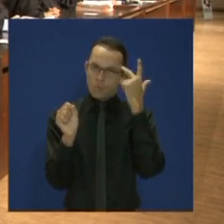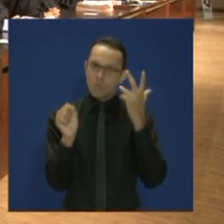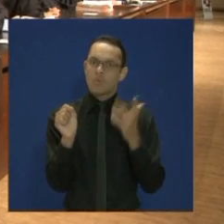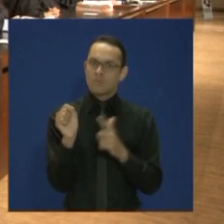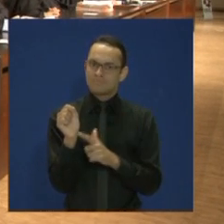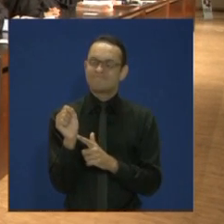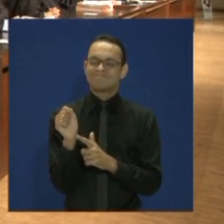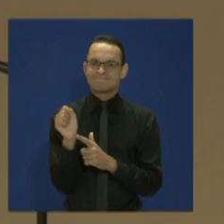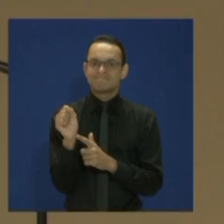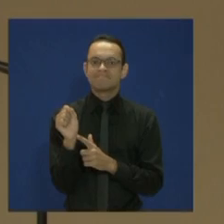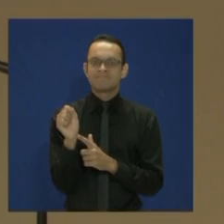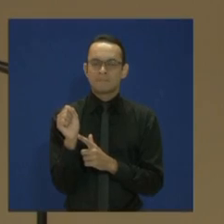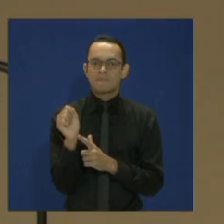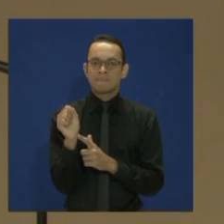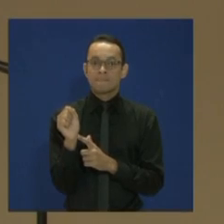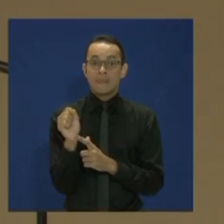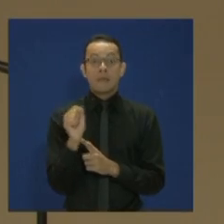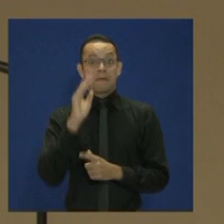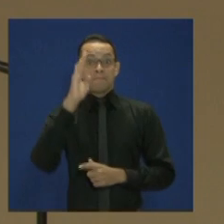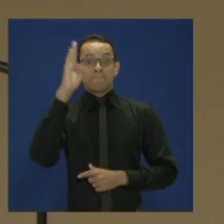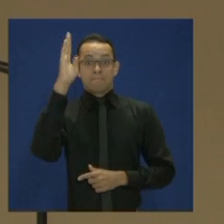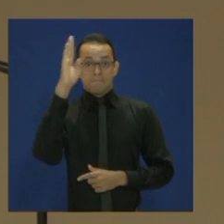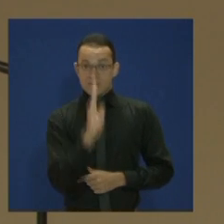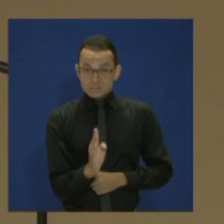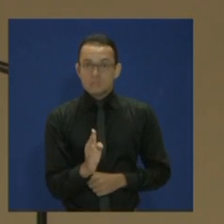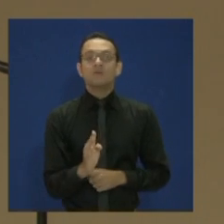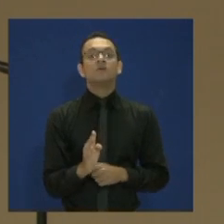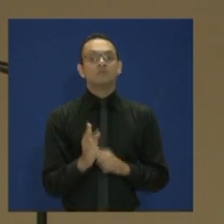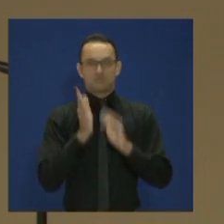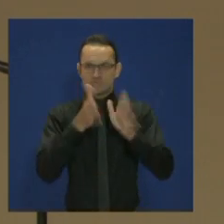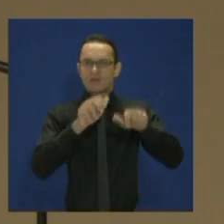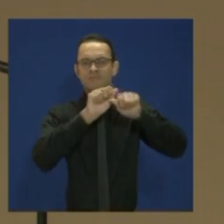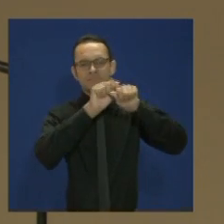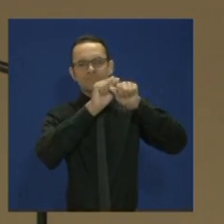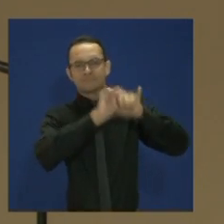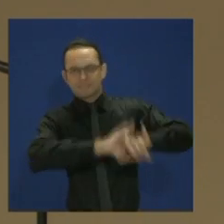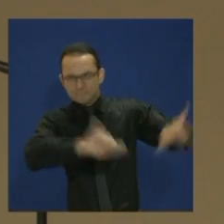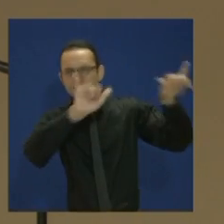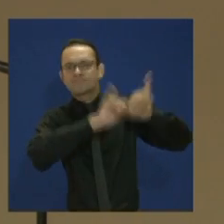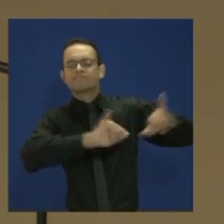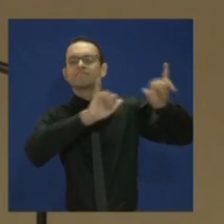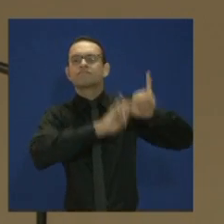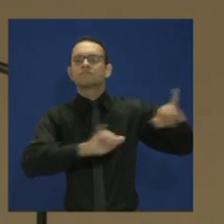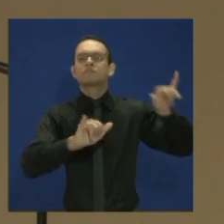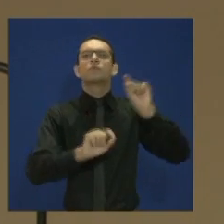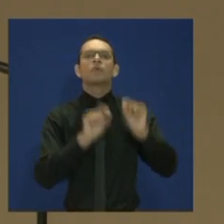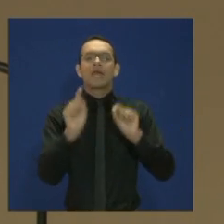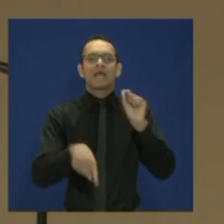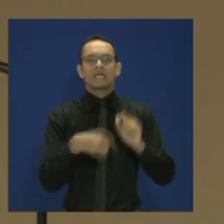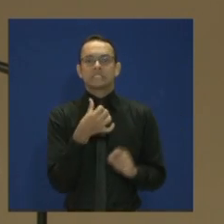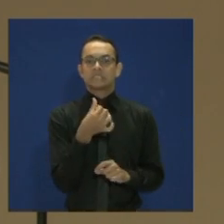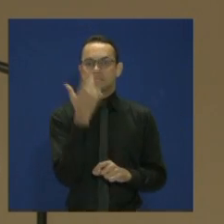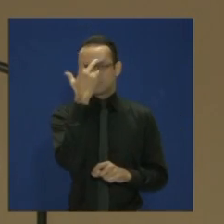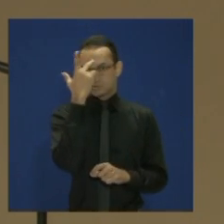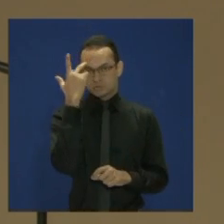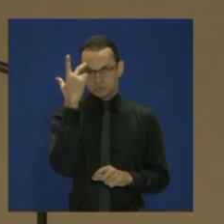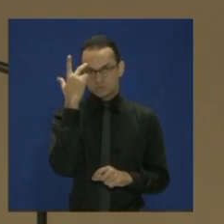No Brasil, o dado foi divulgado é que seis pessoas, seis multimilionários,